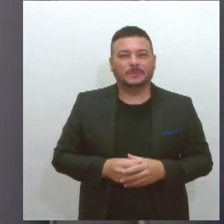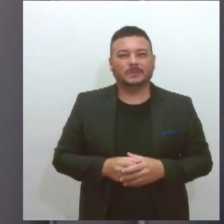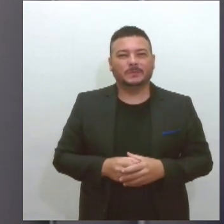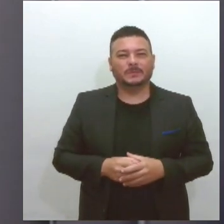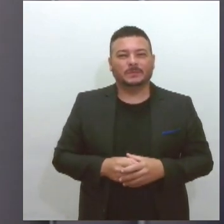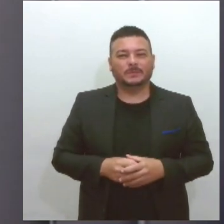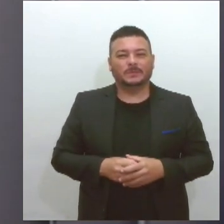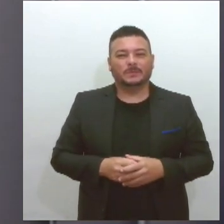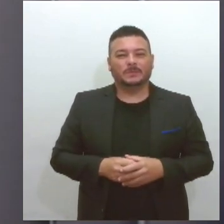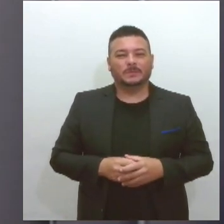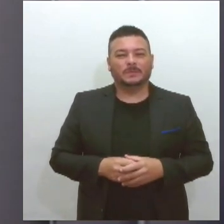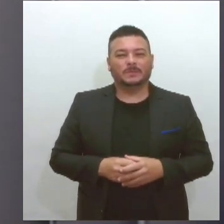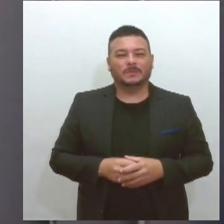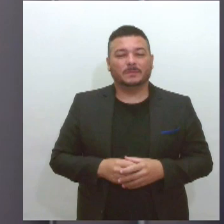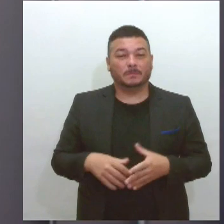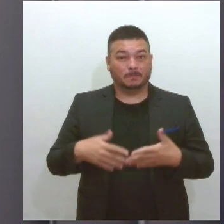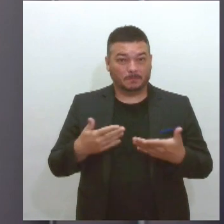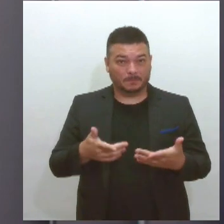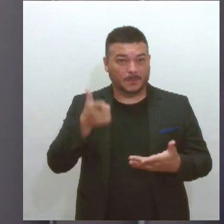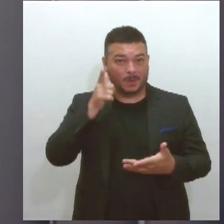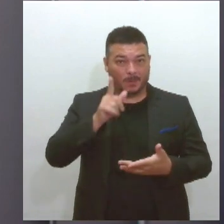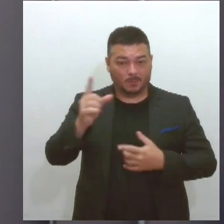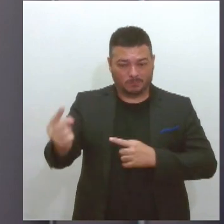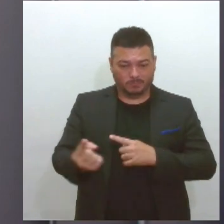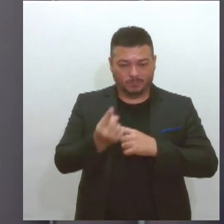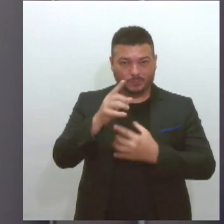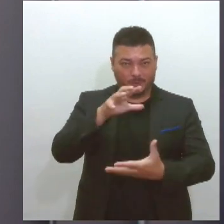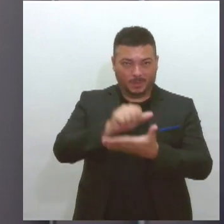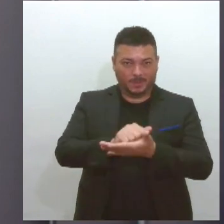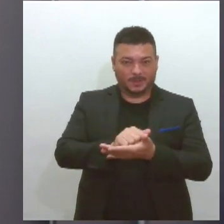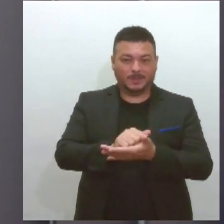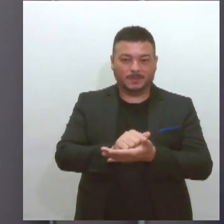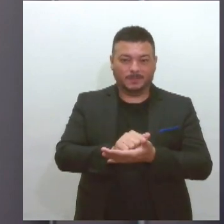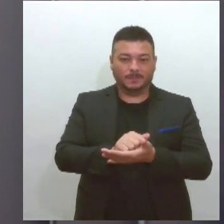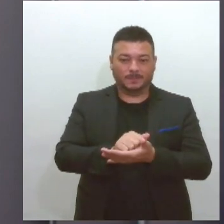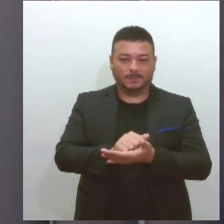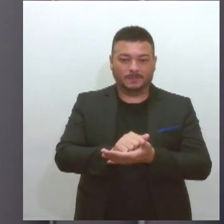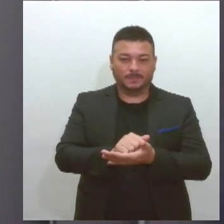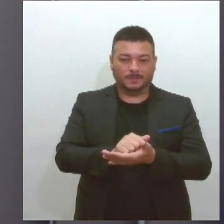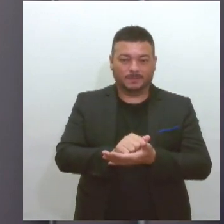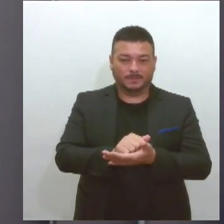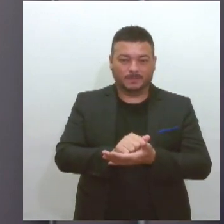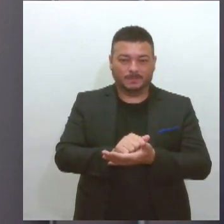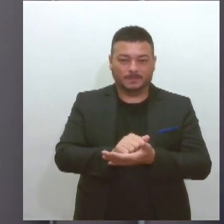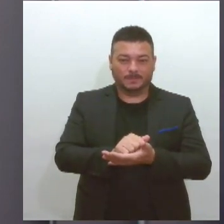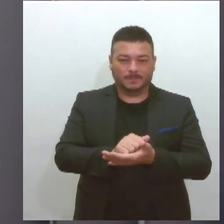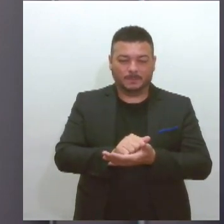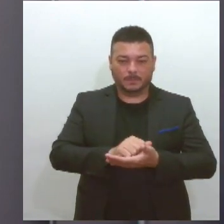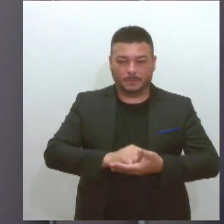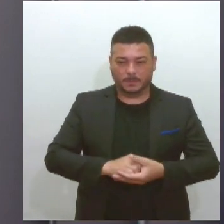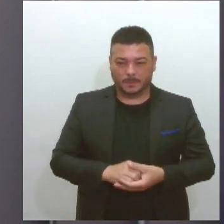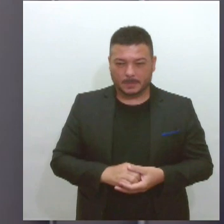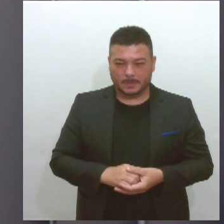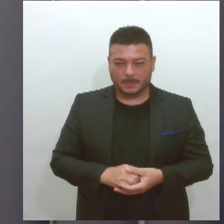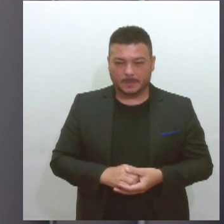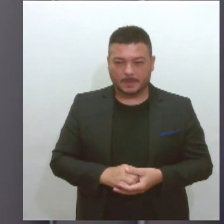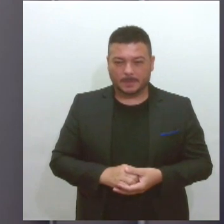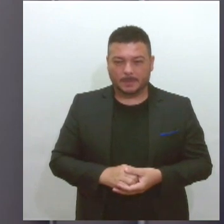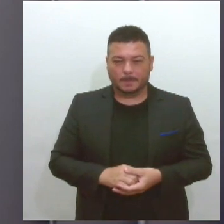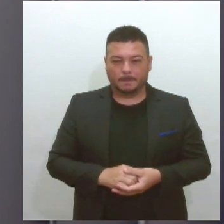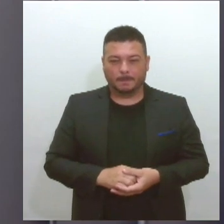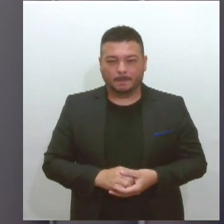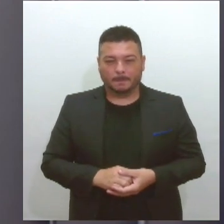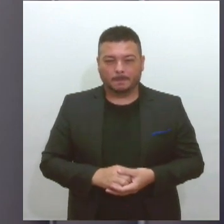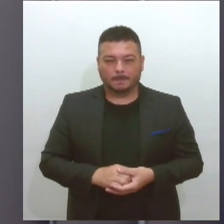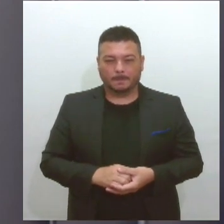Pronto, para ser cooperado, né, infelizmente, no caso, no caso, o não sabe de ser, porque toda a